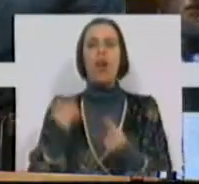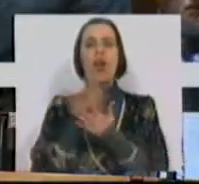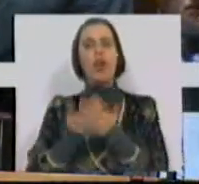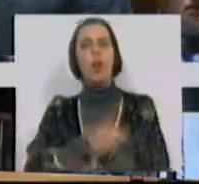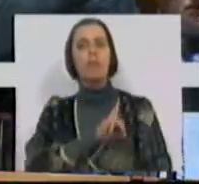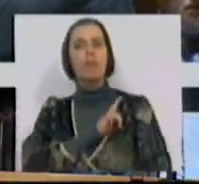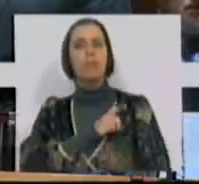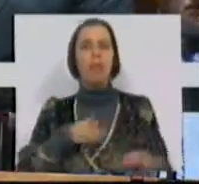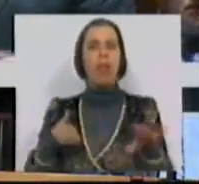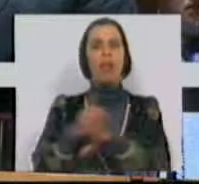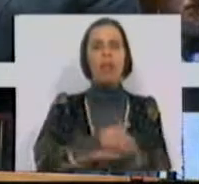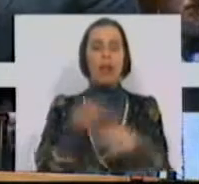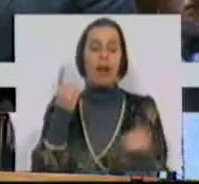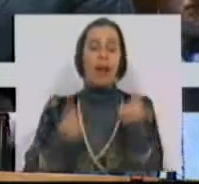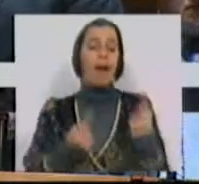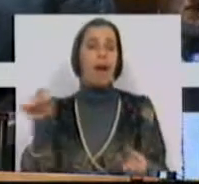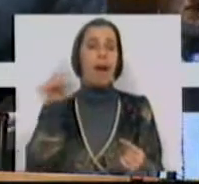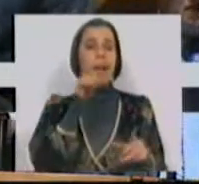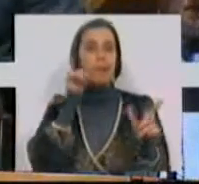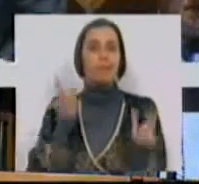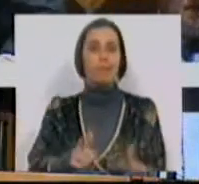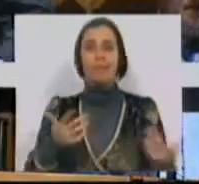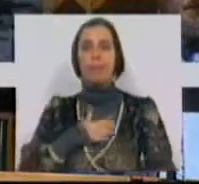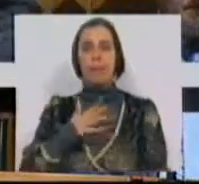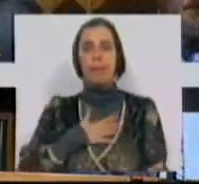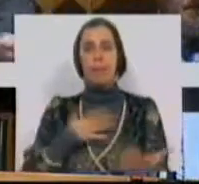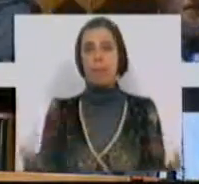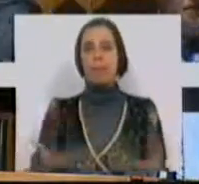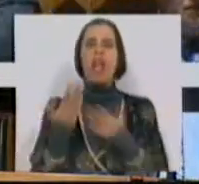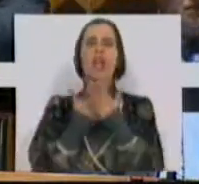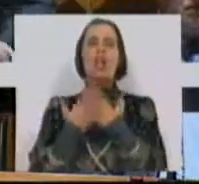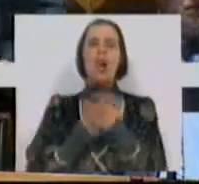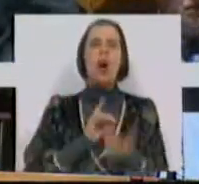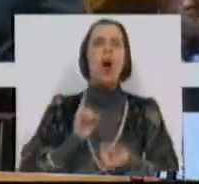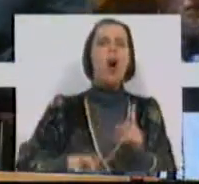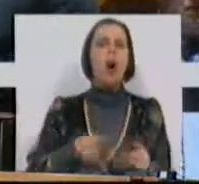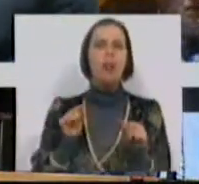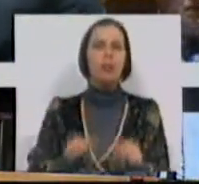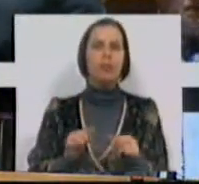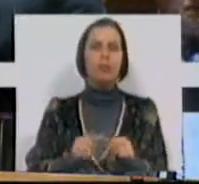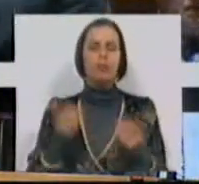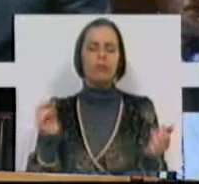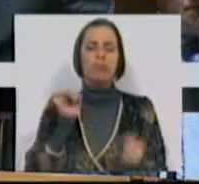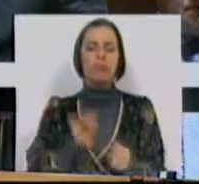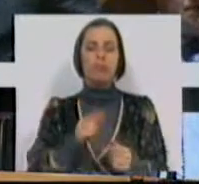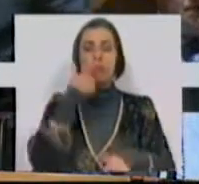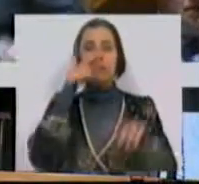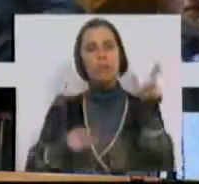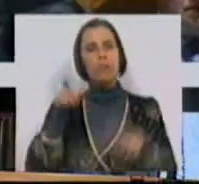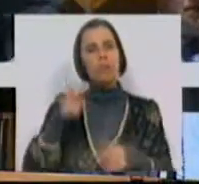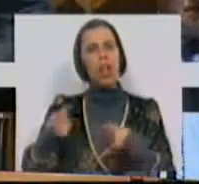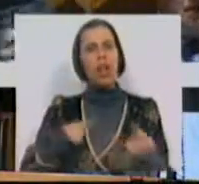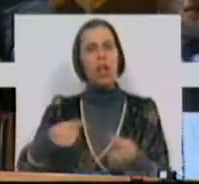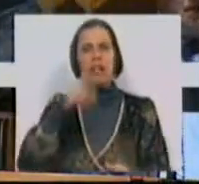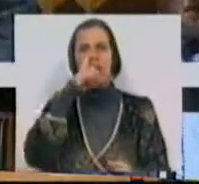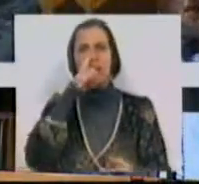particular, um ajuste direto para alguém controlar a empresa. Que negócio é este dos postos de cidadão, das